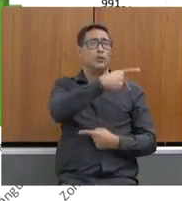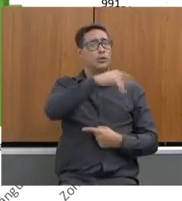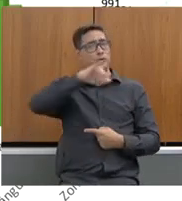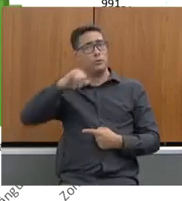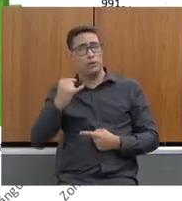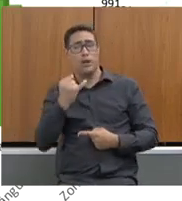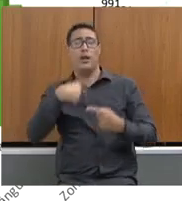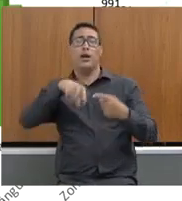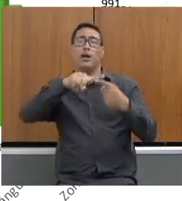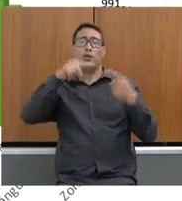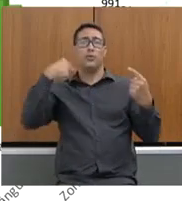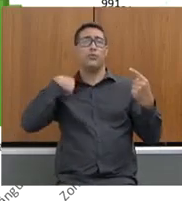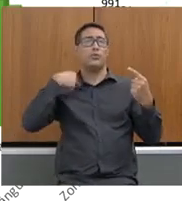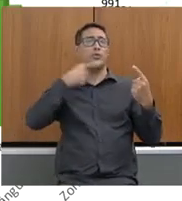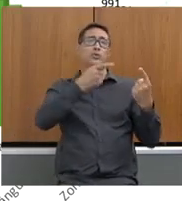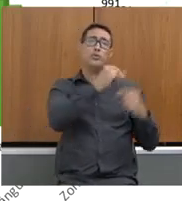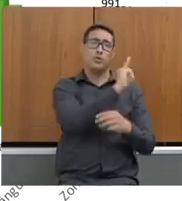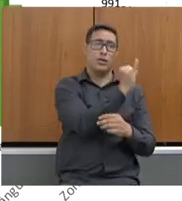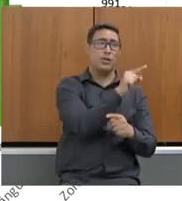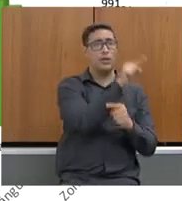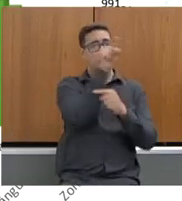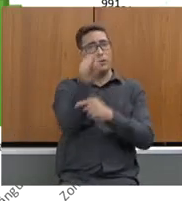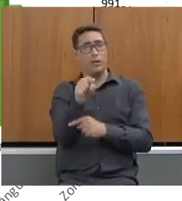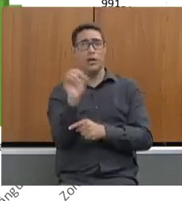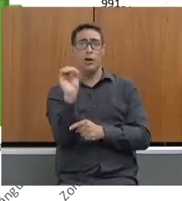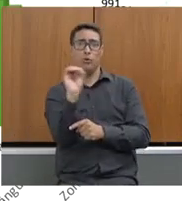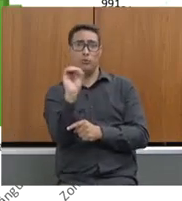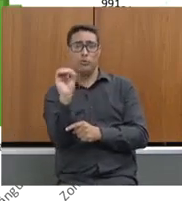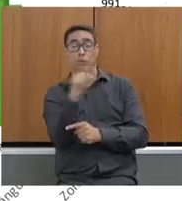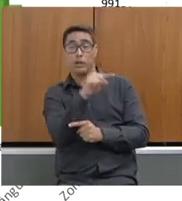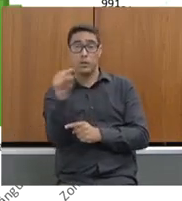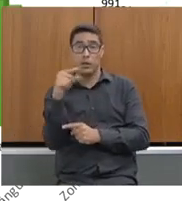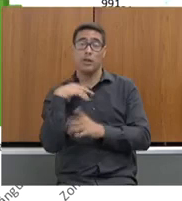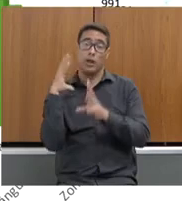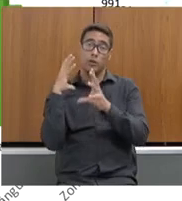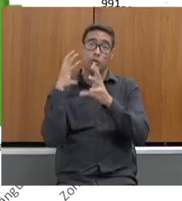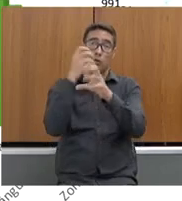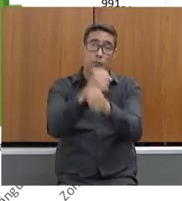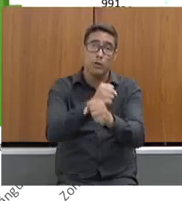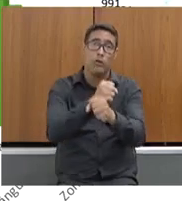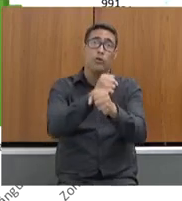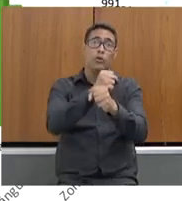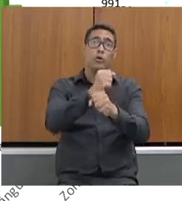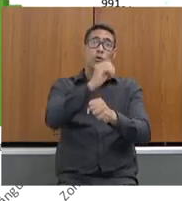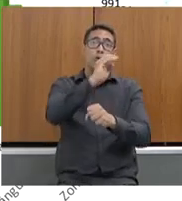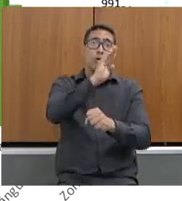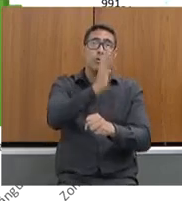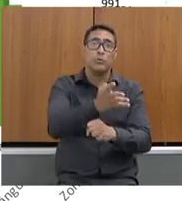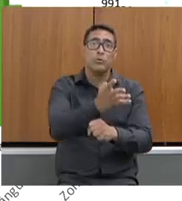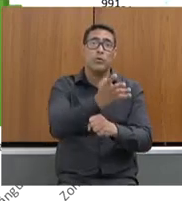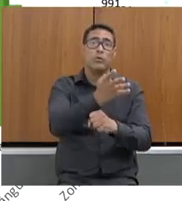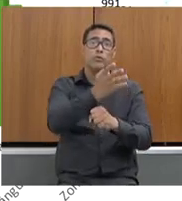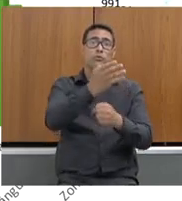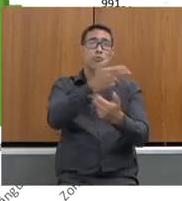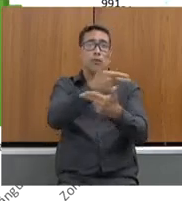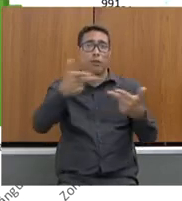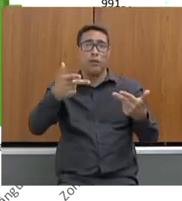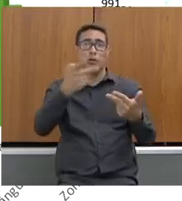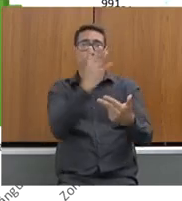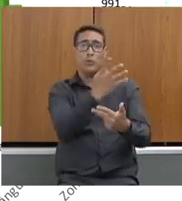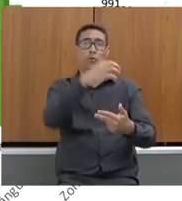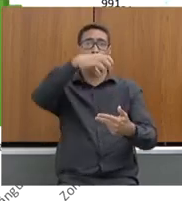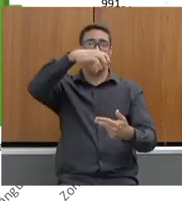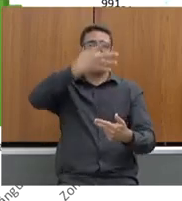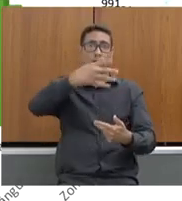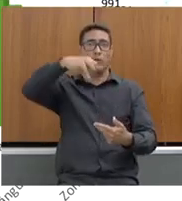janeiro a outubro, nós atendemos 4.496 em todo o estado de Minas Gerais, está aí